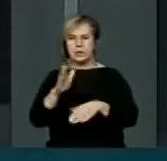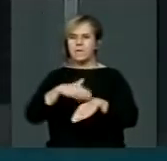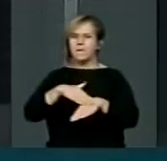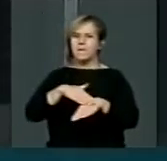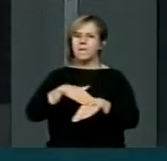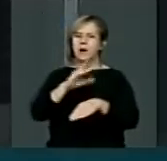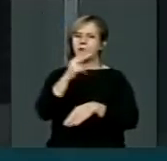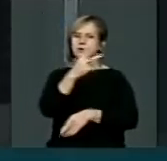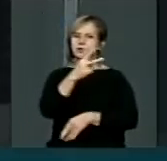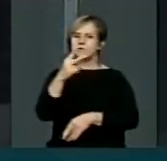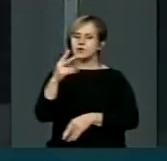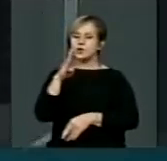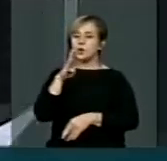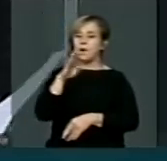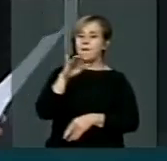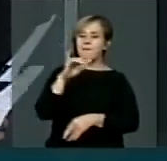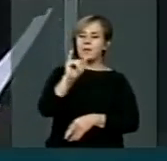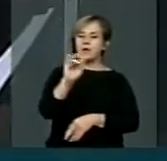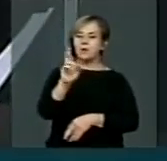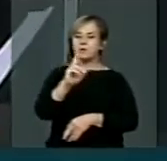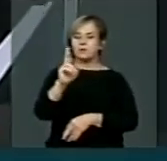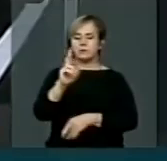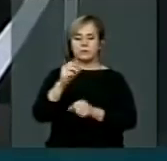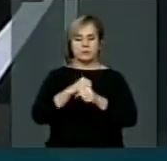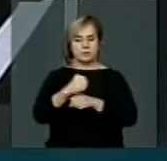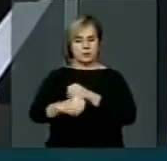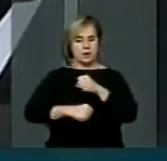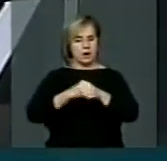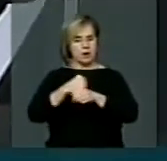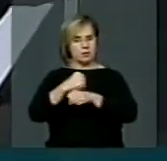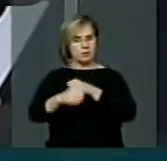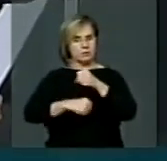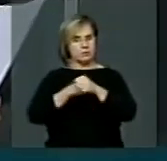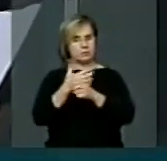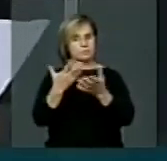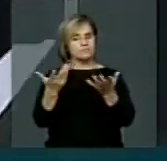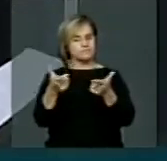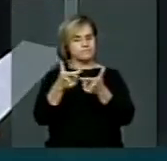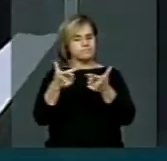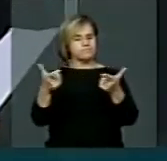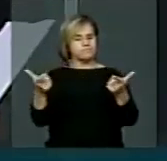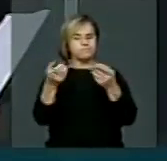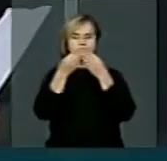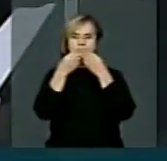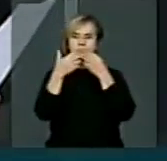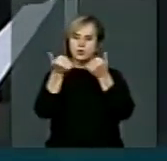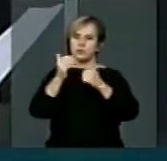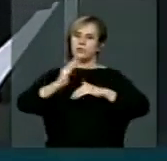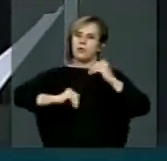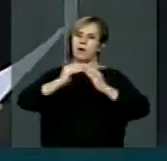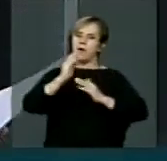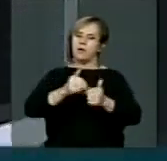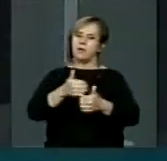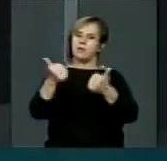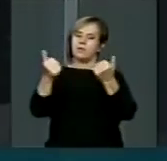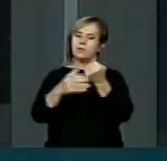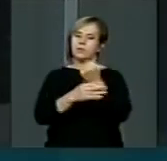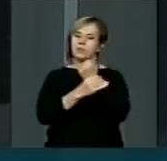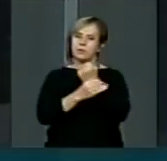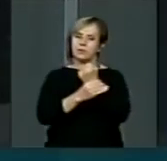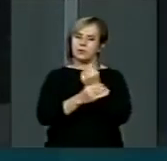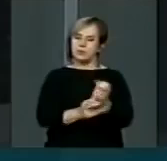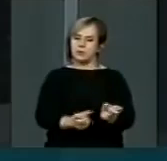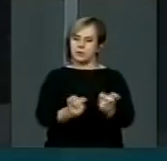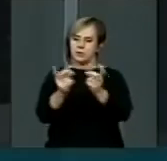a 22 bilhões de reais anualmente. É um cenário altamente favorável aos profissionais de corretores